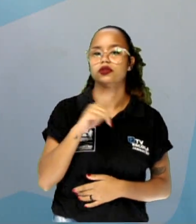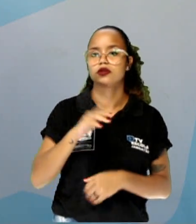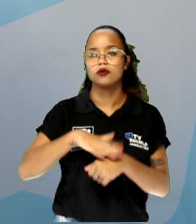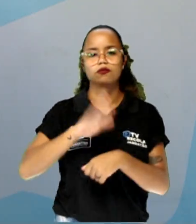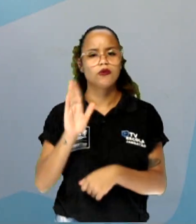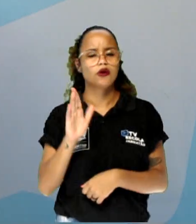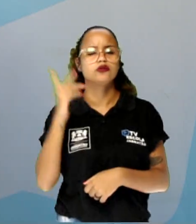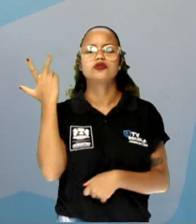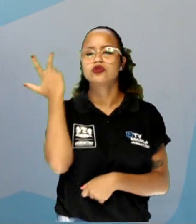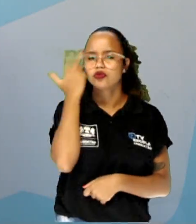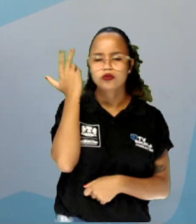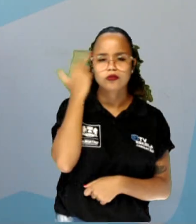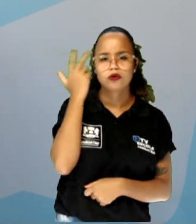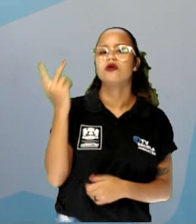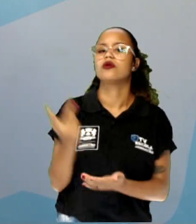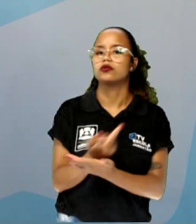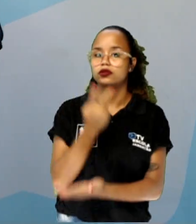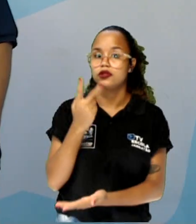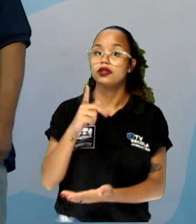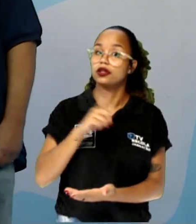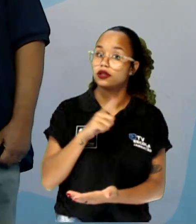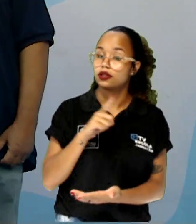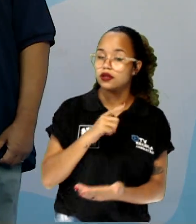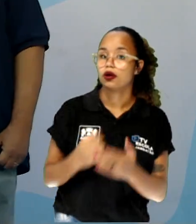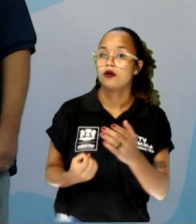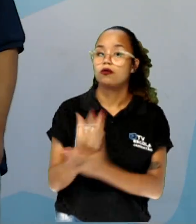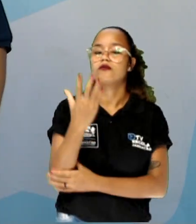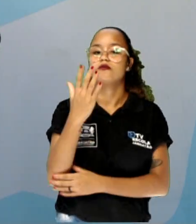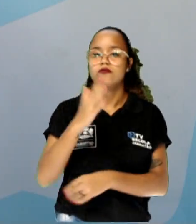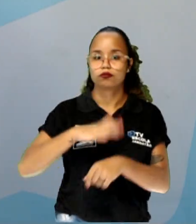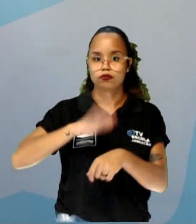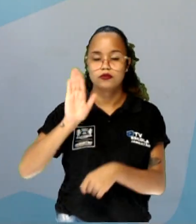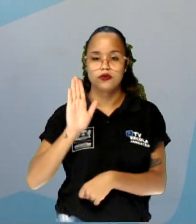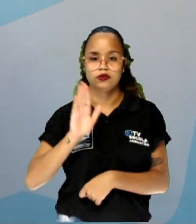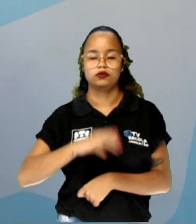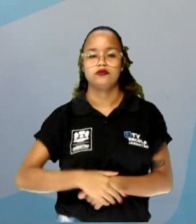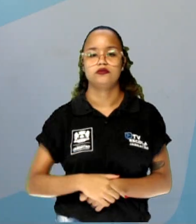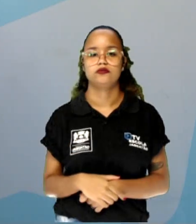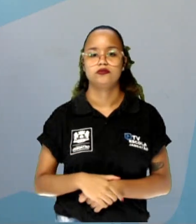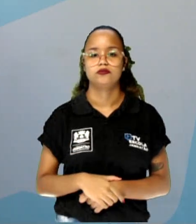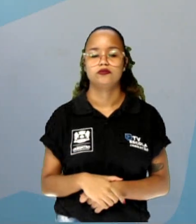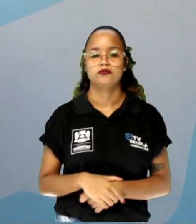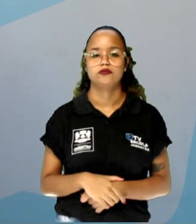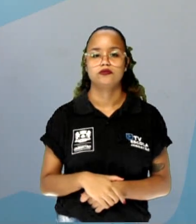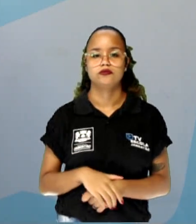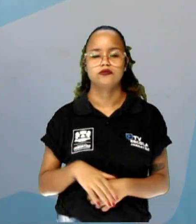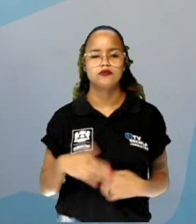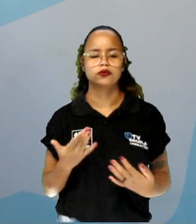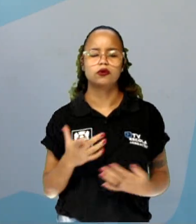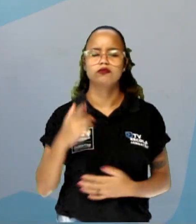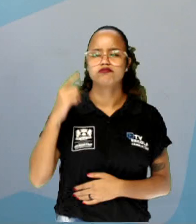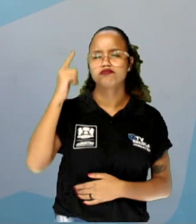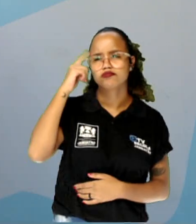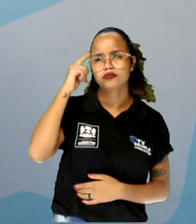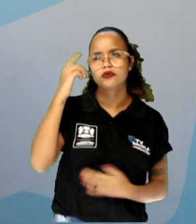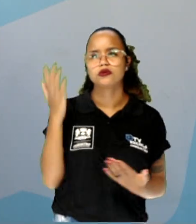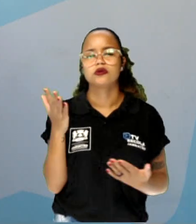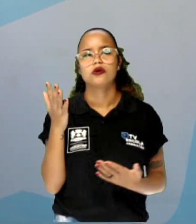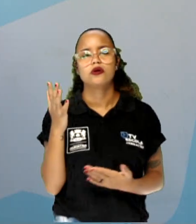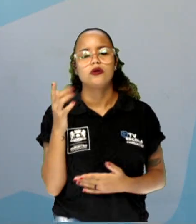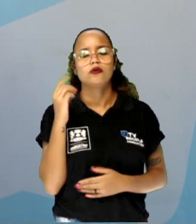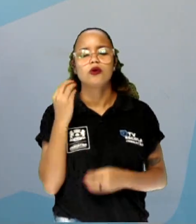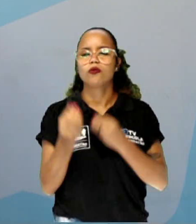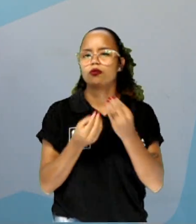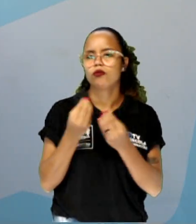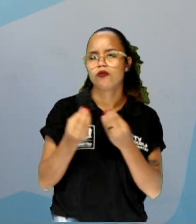recorrentemente, Ou seja, que aparece mais, que a frequência absoluta é maior. Então imagina, já parou para pensar